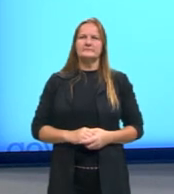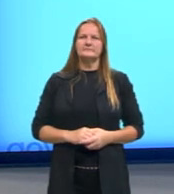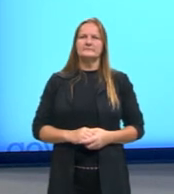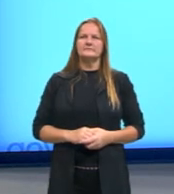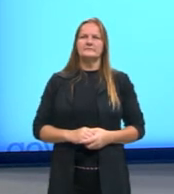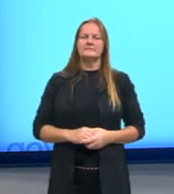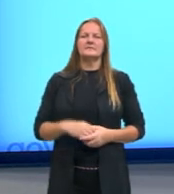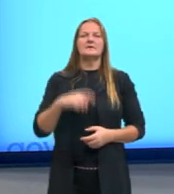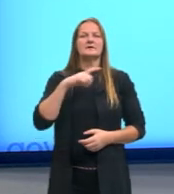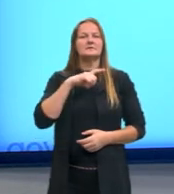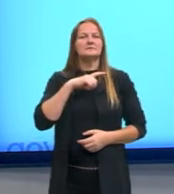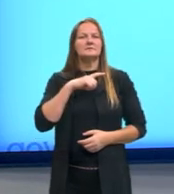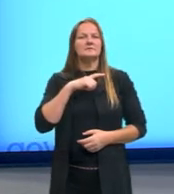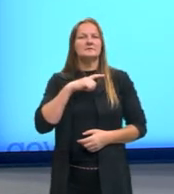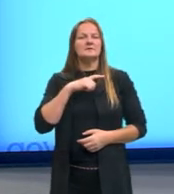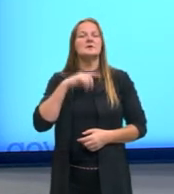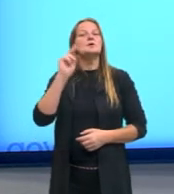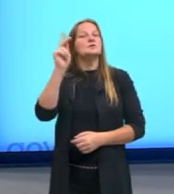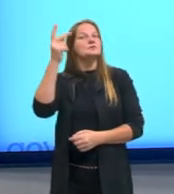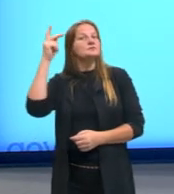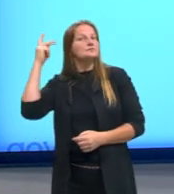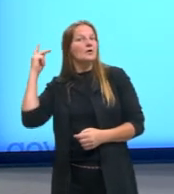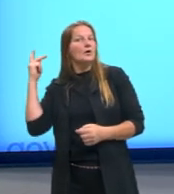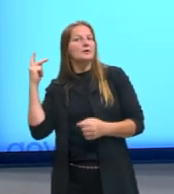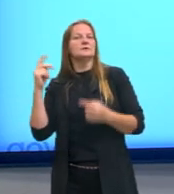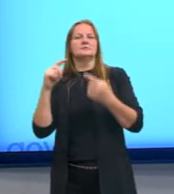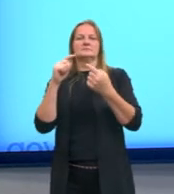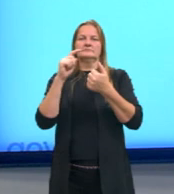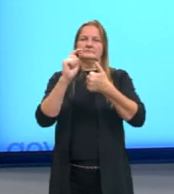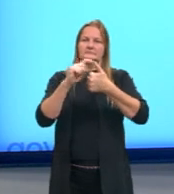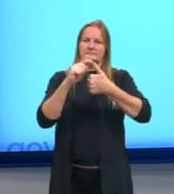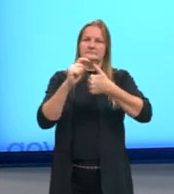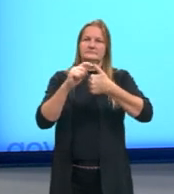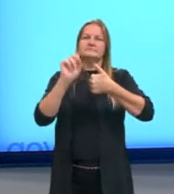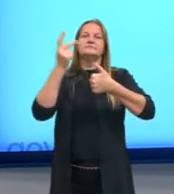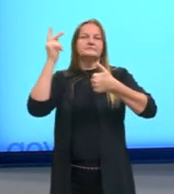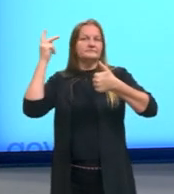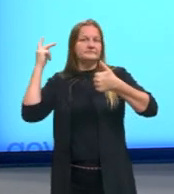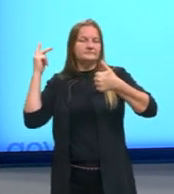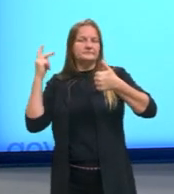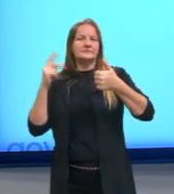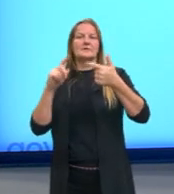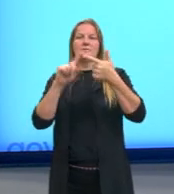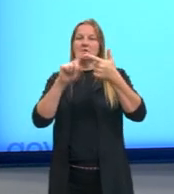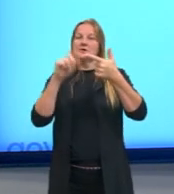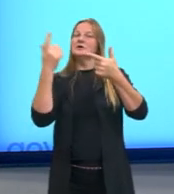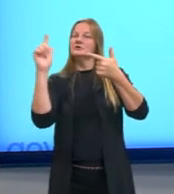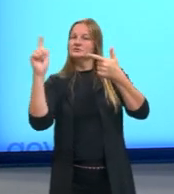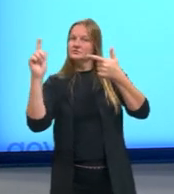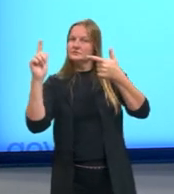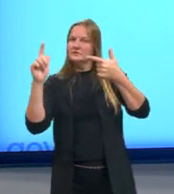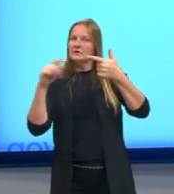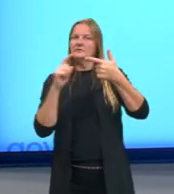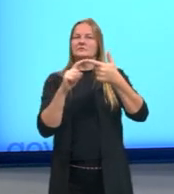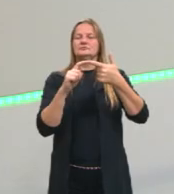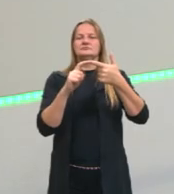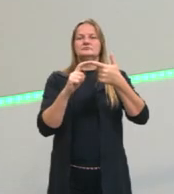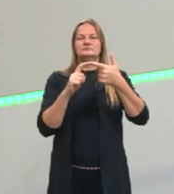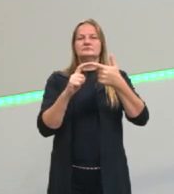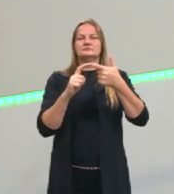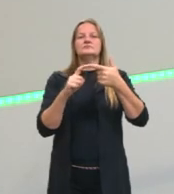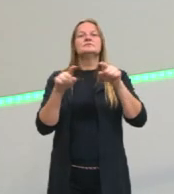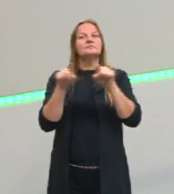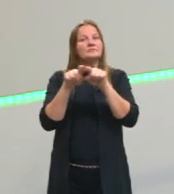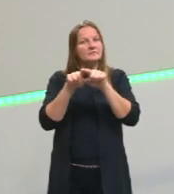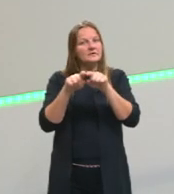está sujeita ao contexto histórico, como a gente viu na questão, geográfico, que a questão também fala